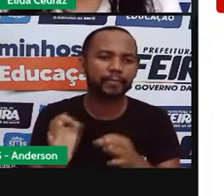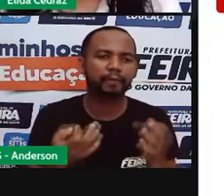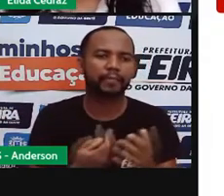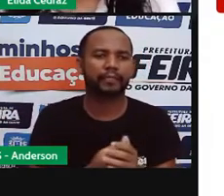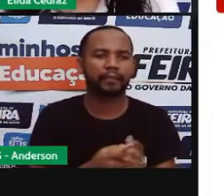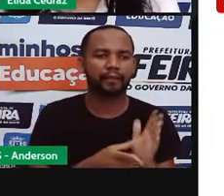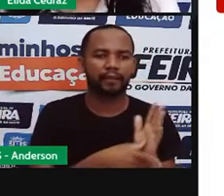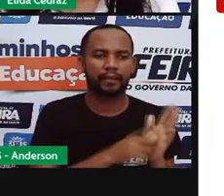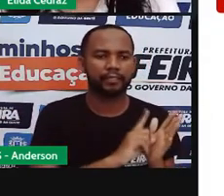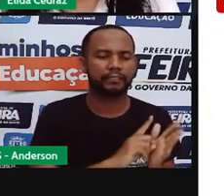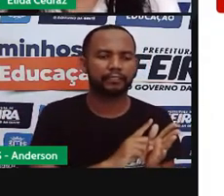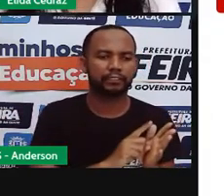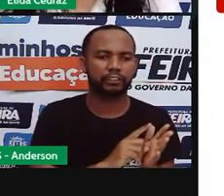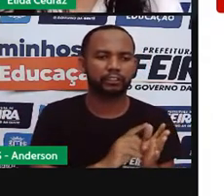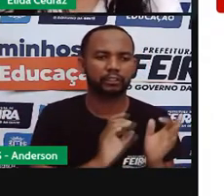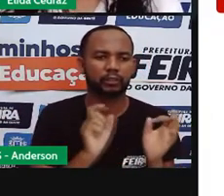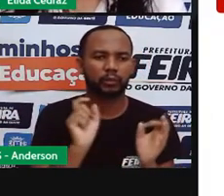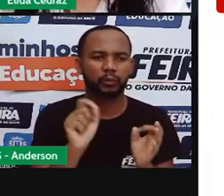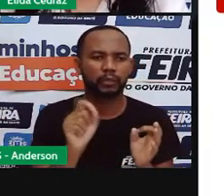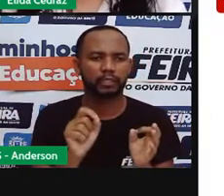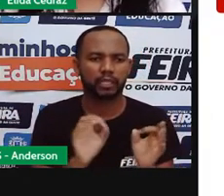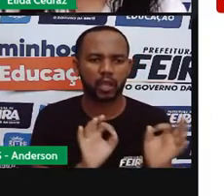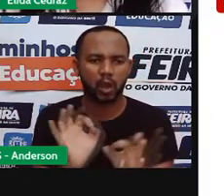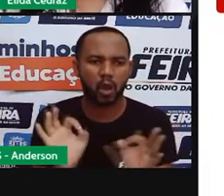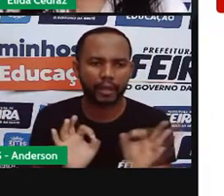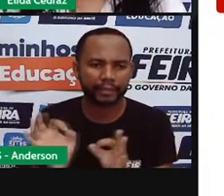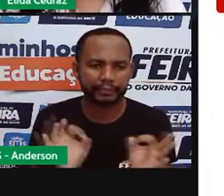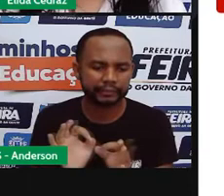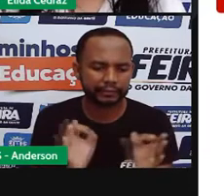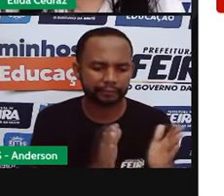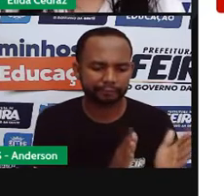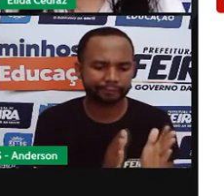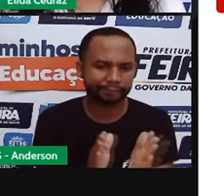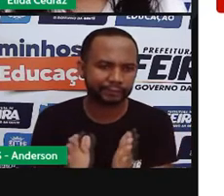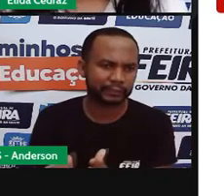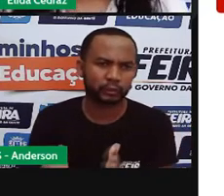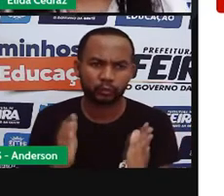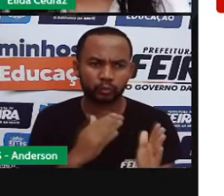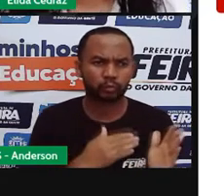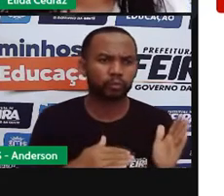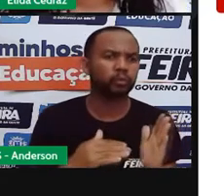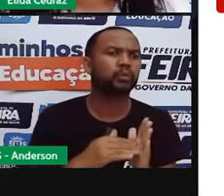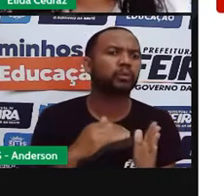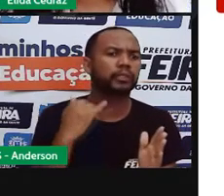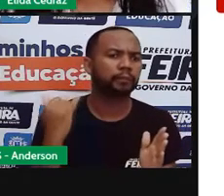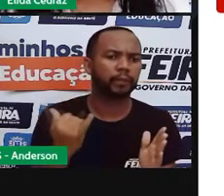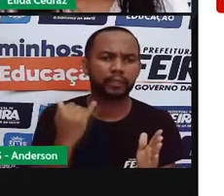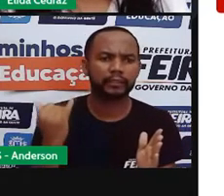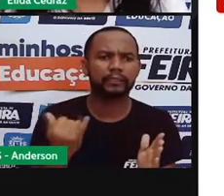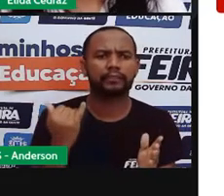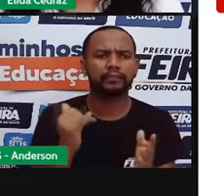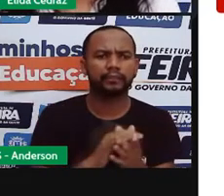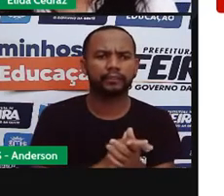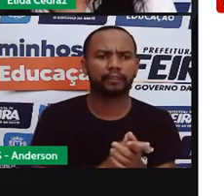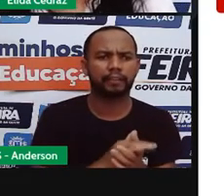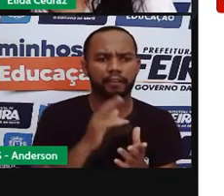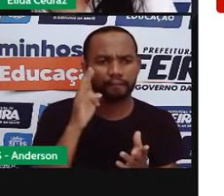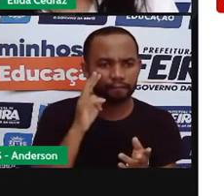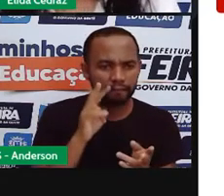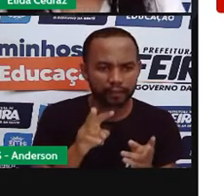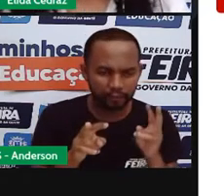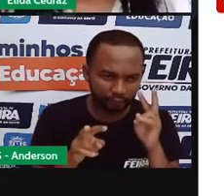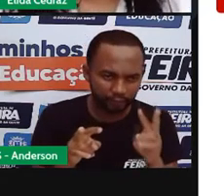deixar tudo organizado, mas na hora de fazer, faz de qualquer jeito, vê a